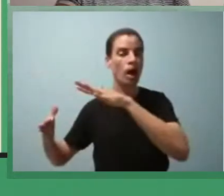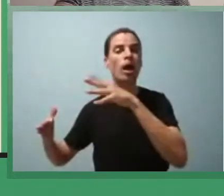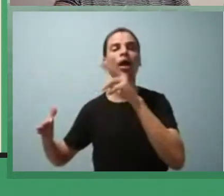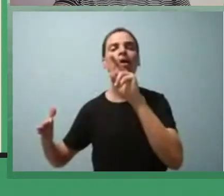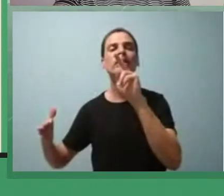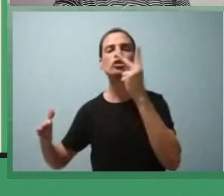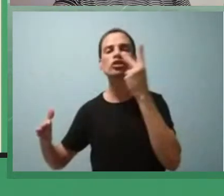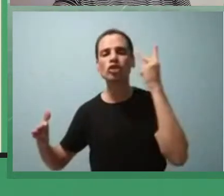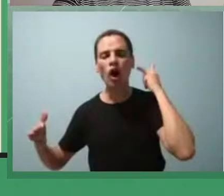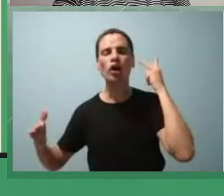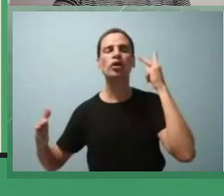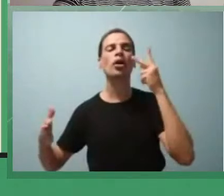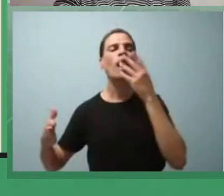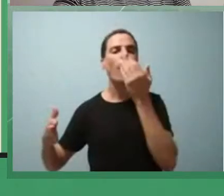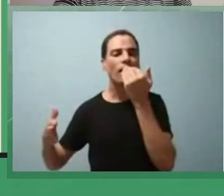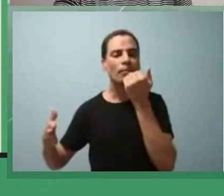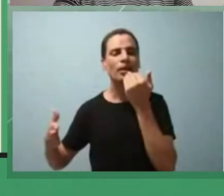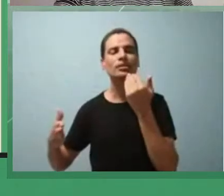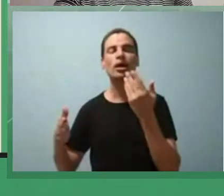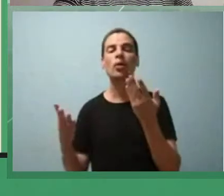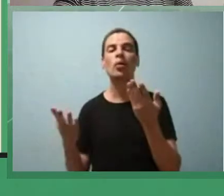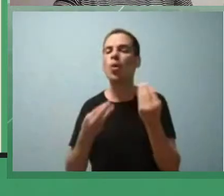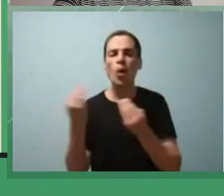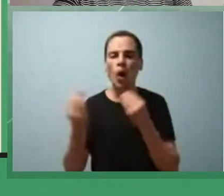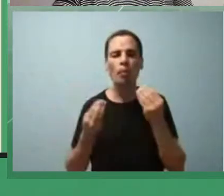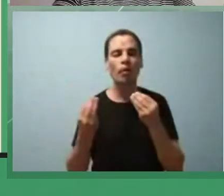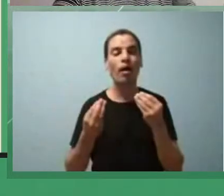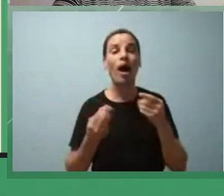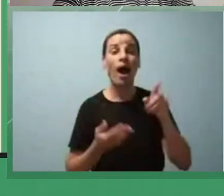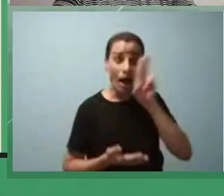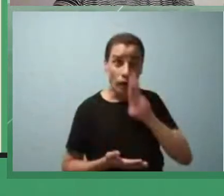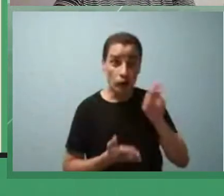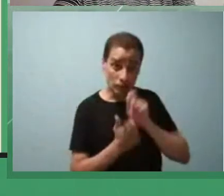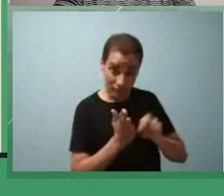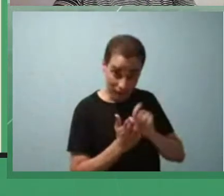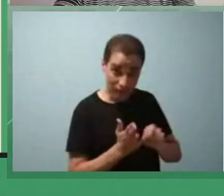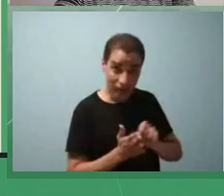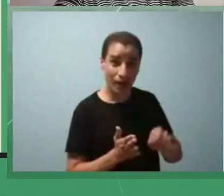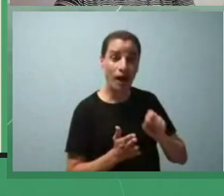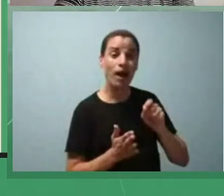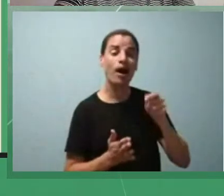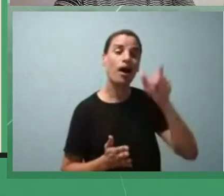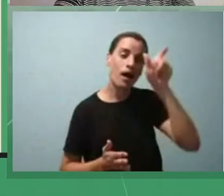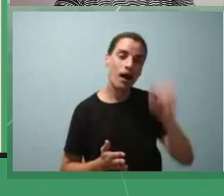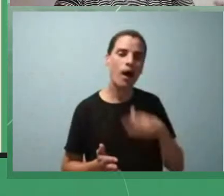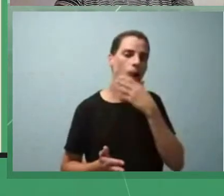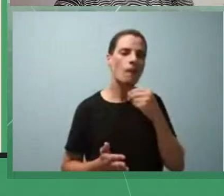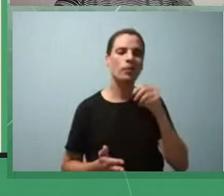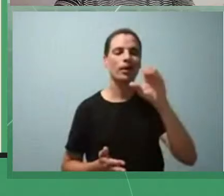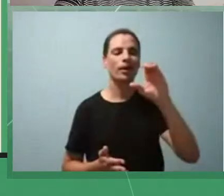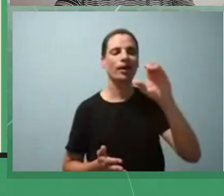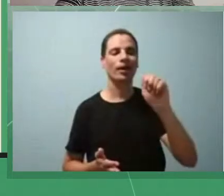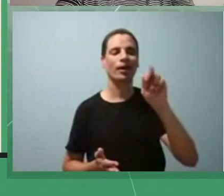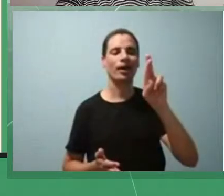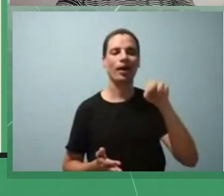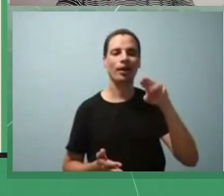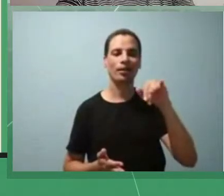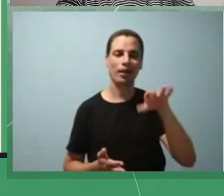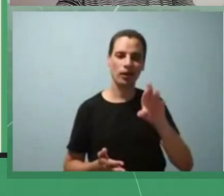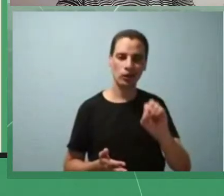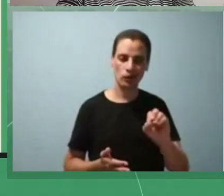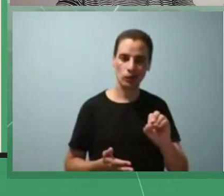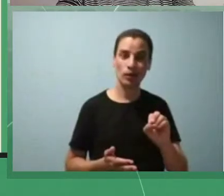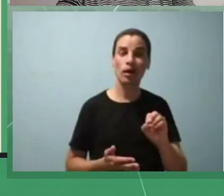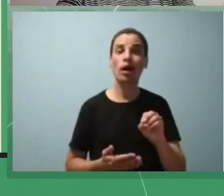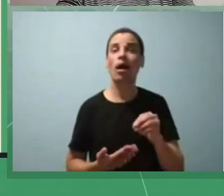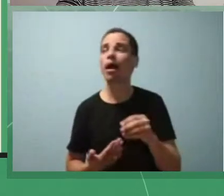utilizando autores como o carneiro e trazer ali o que comemos por que comemos quando comemos